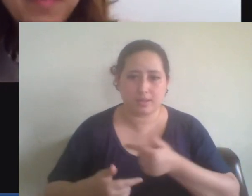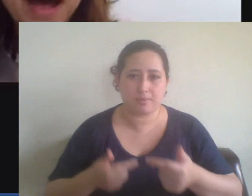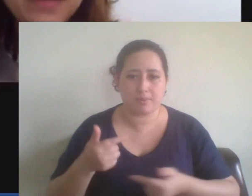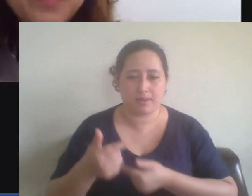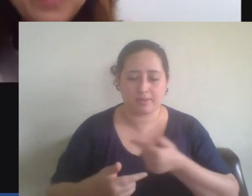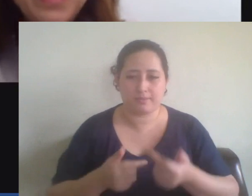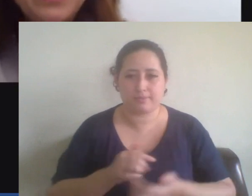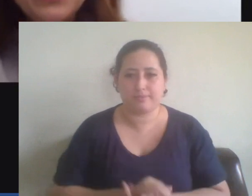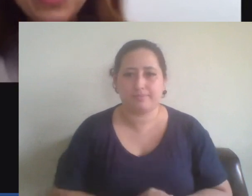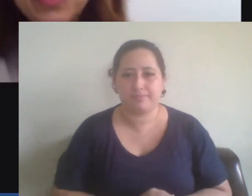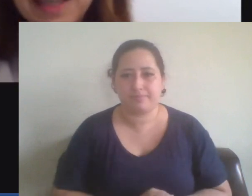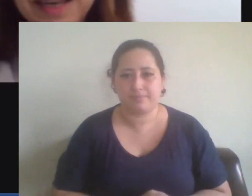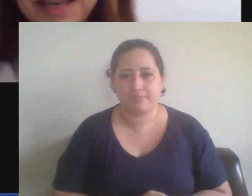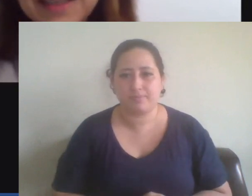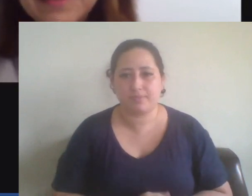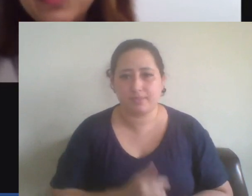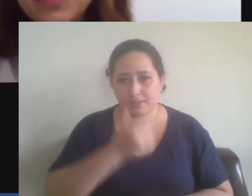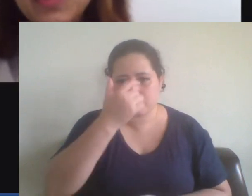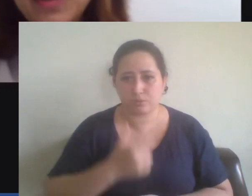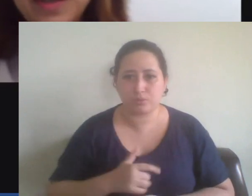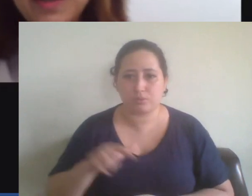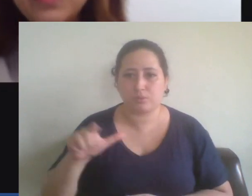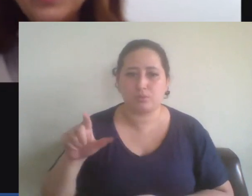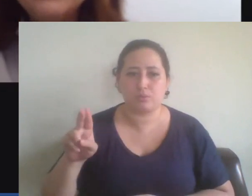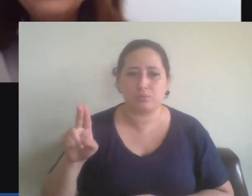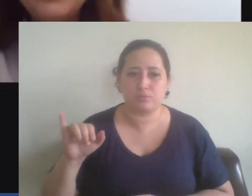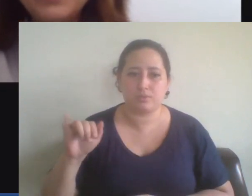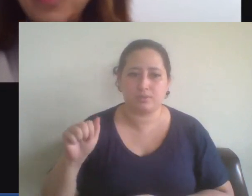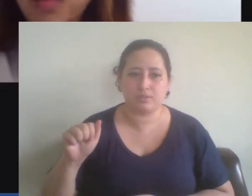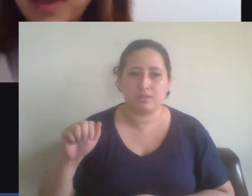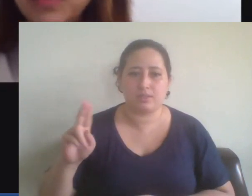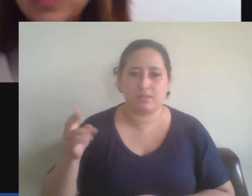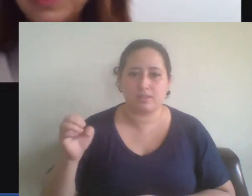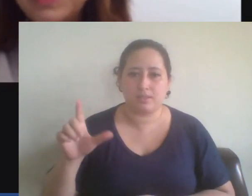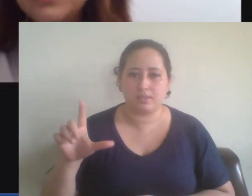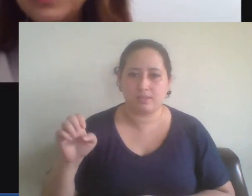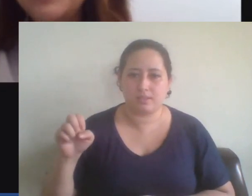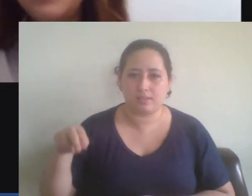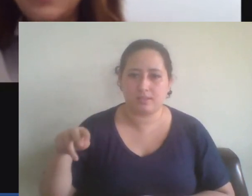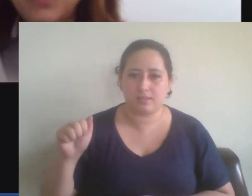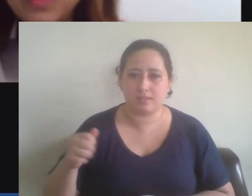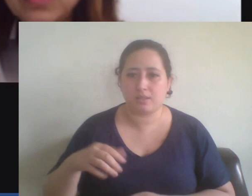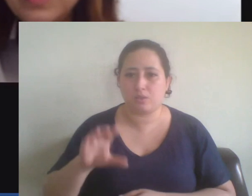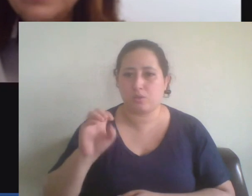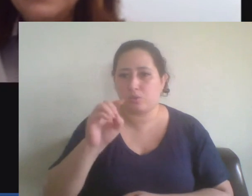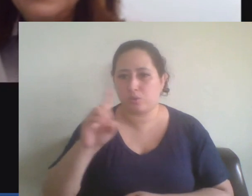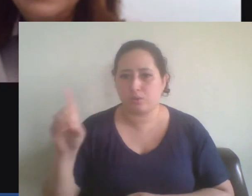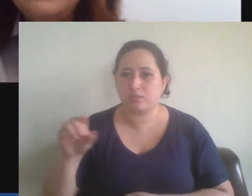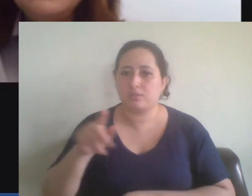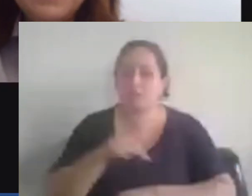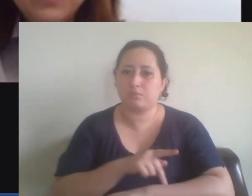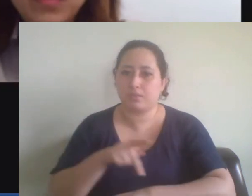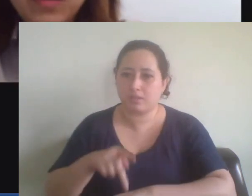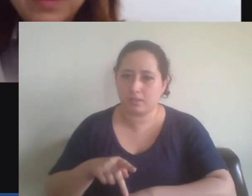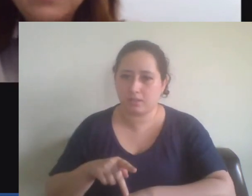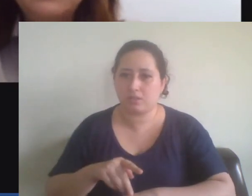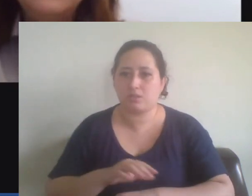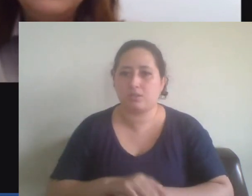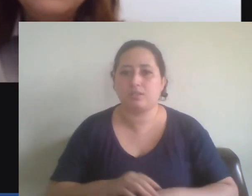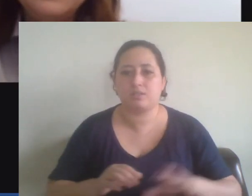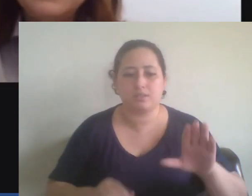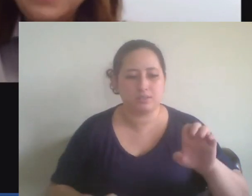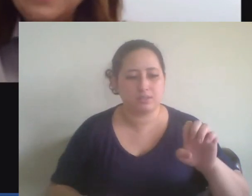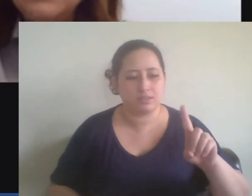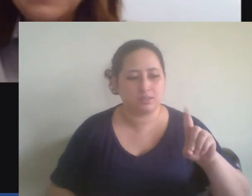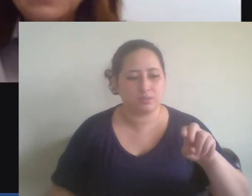desse nosso trabalho. Eu sou Lucelena da Silva Joviano, sou atualmente coordenadora pedagógica da SEDUC,